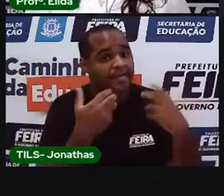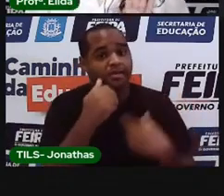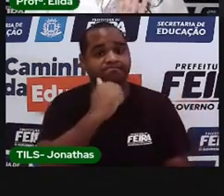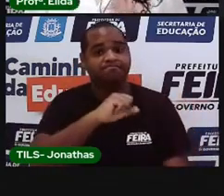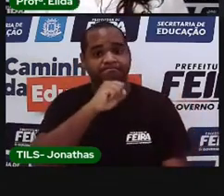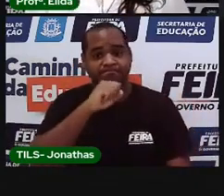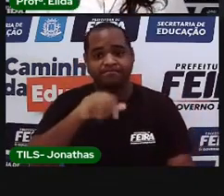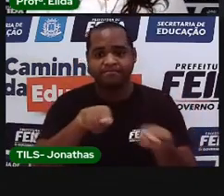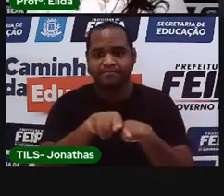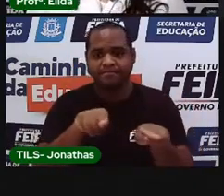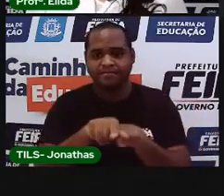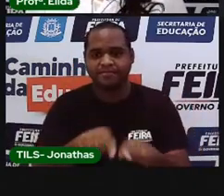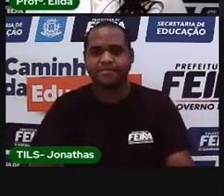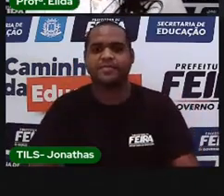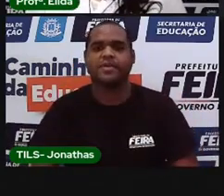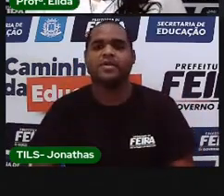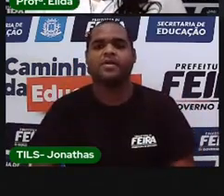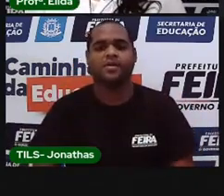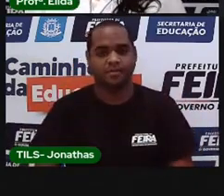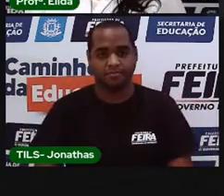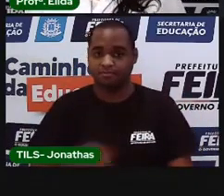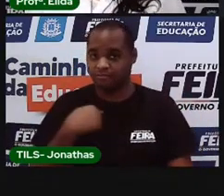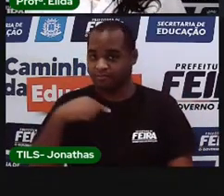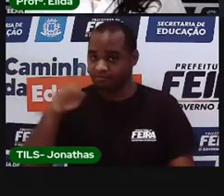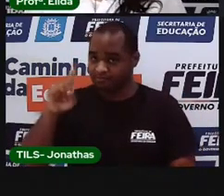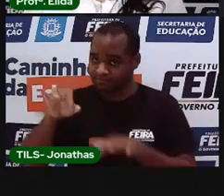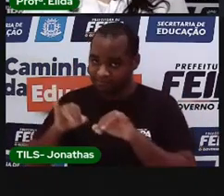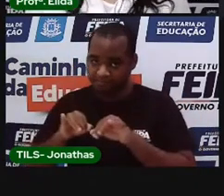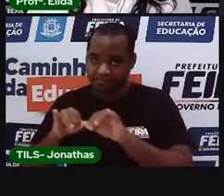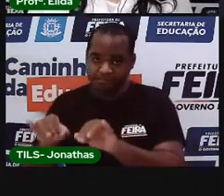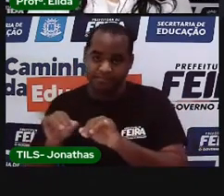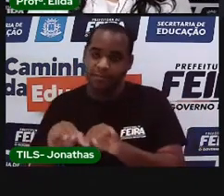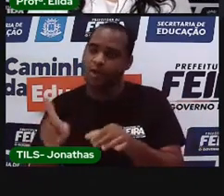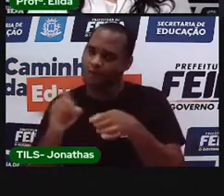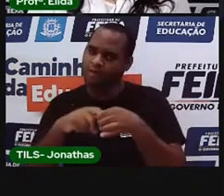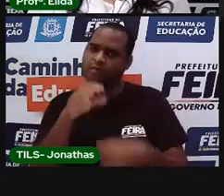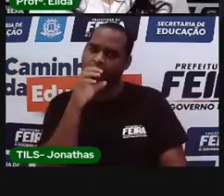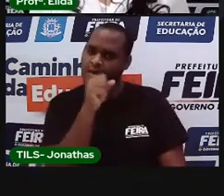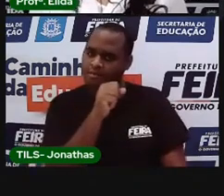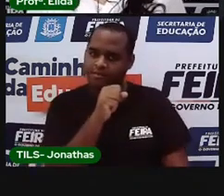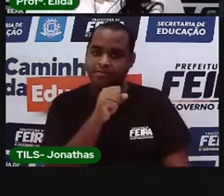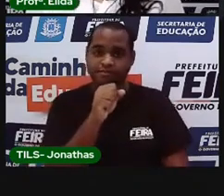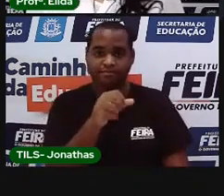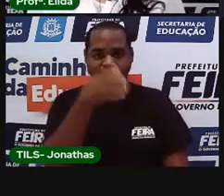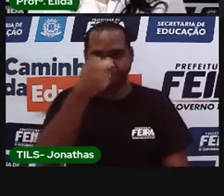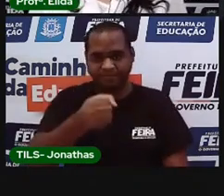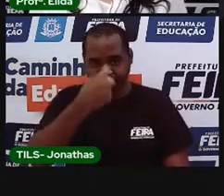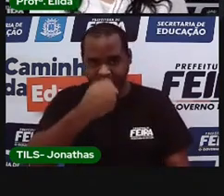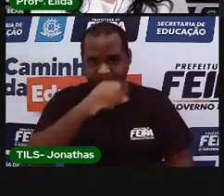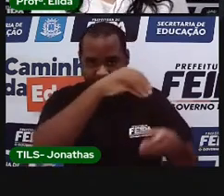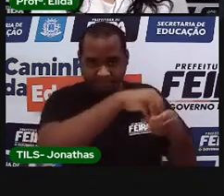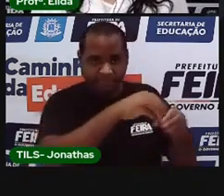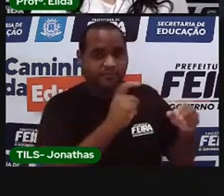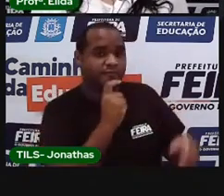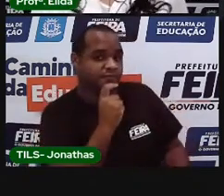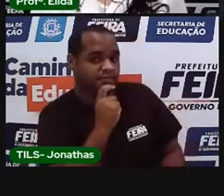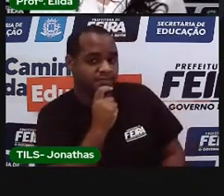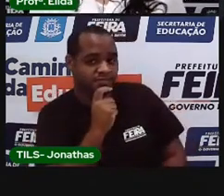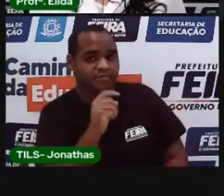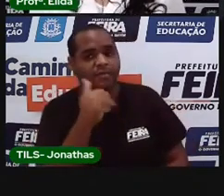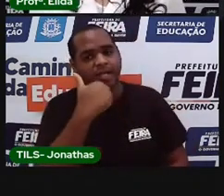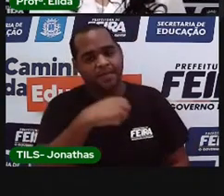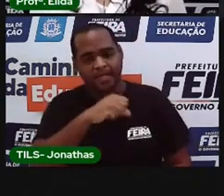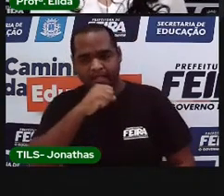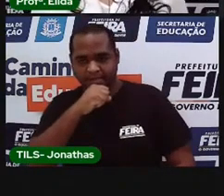mesma coisa. Olha só. Fui ao supermercado. Volto logo. O seu leite está na geladeira.